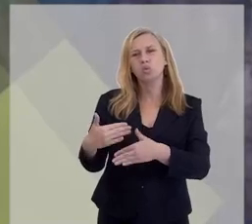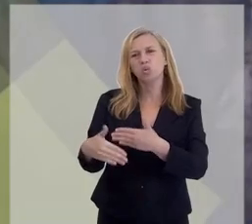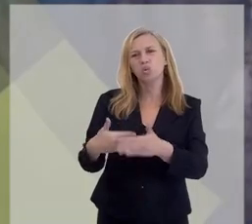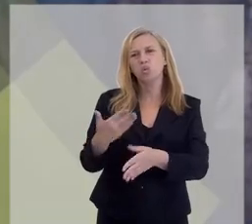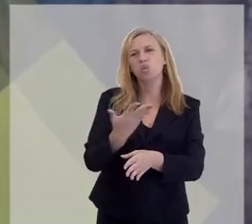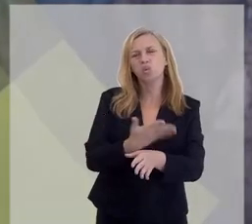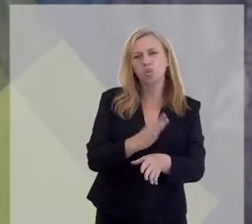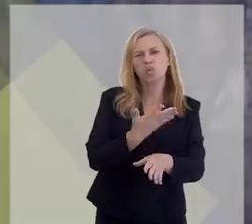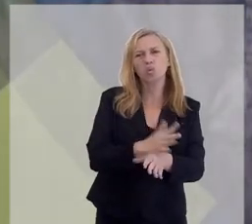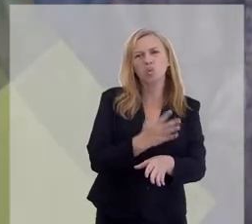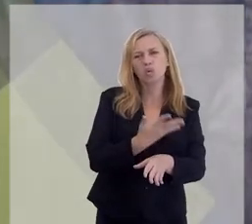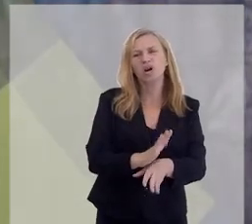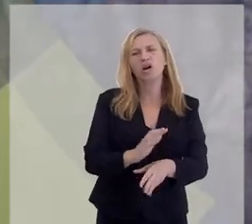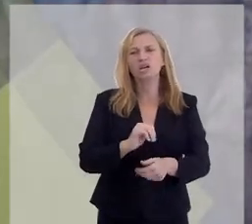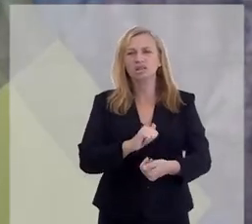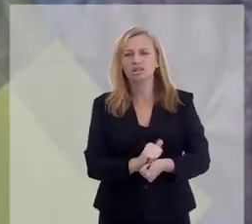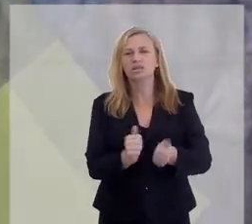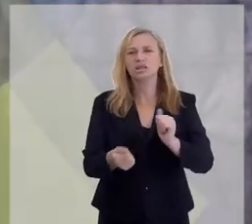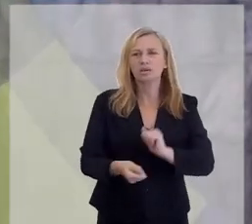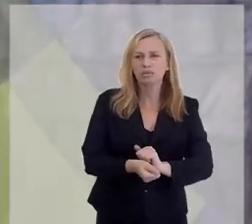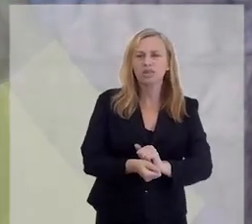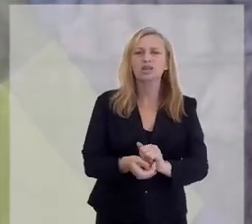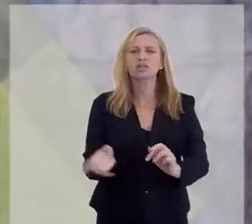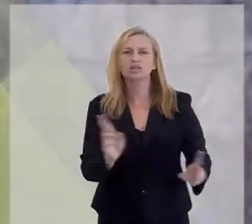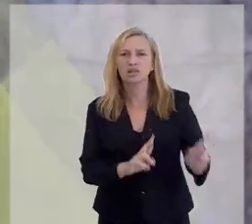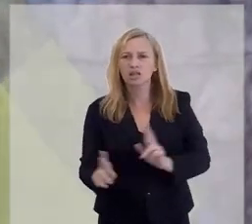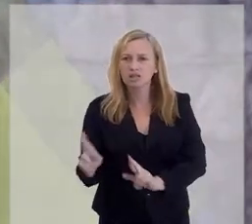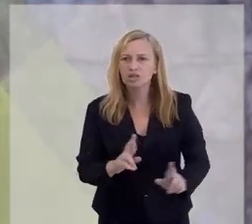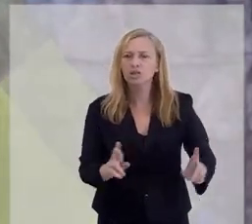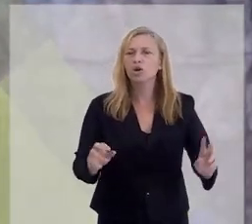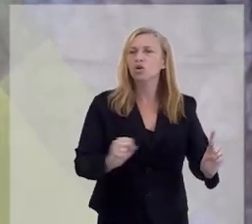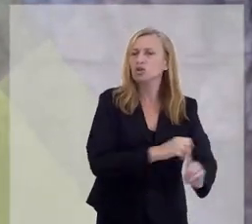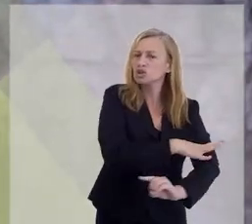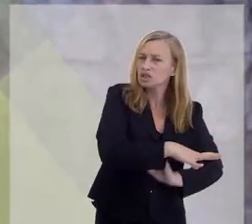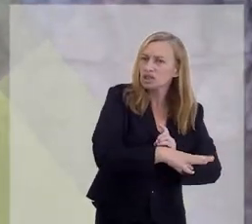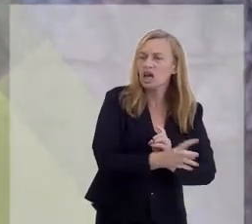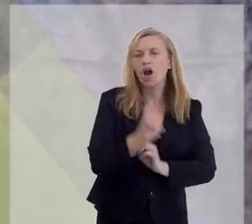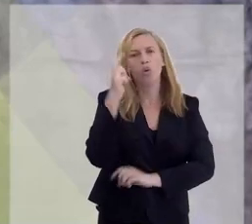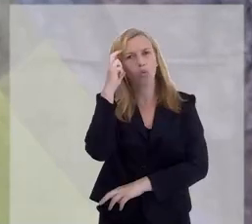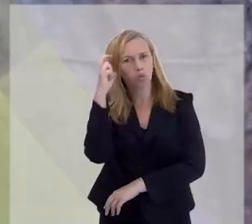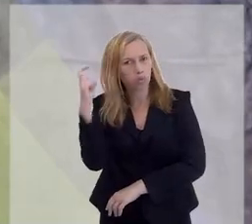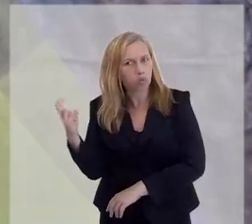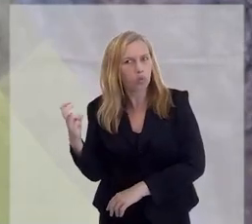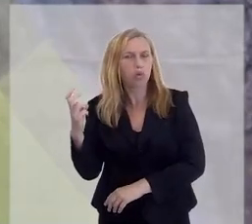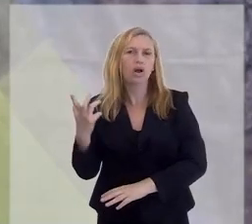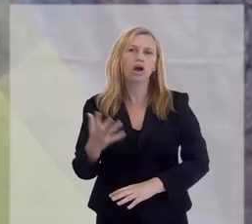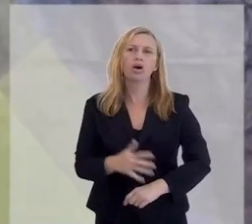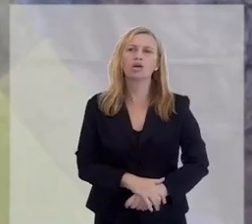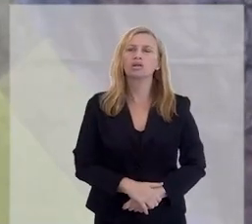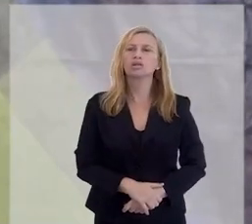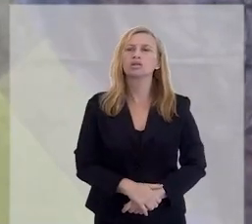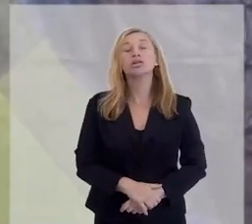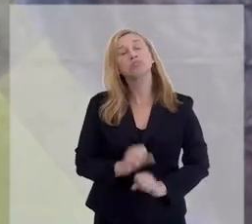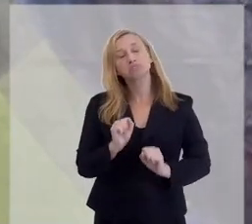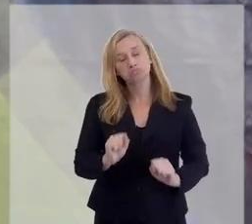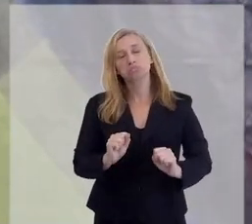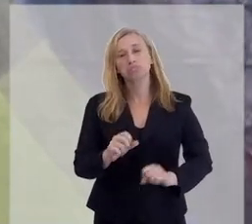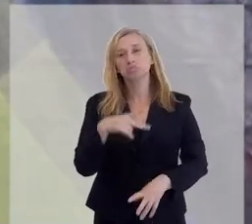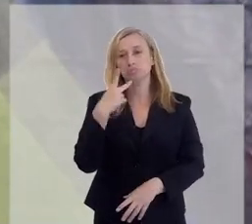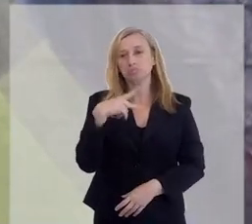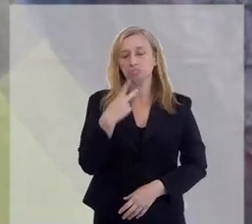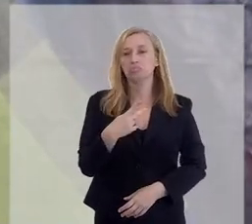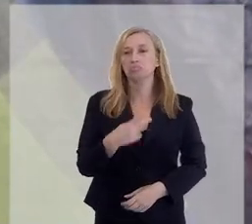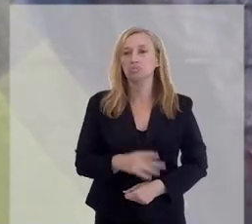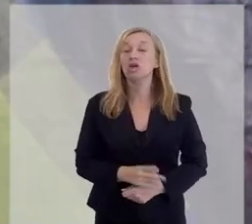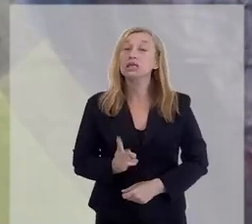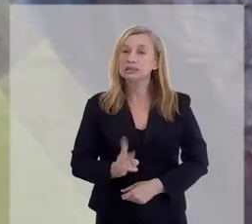a prática vai se adaptando às questões sociais, às questões culturais. O a